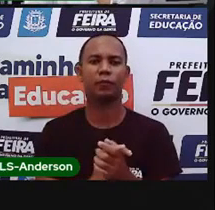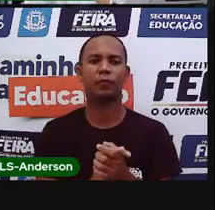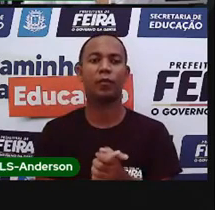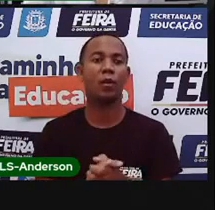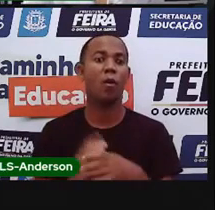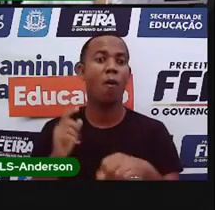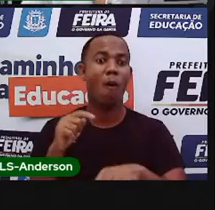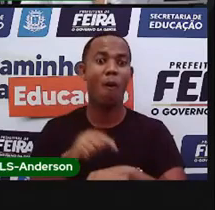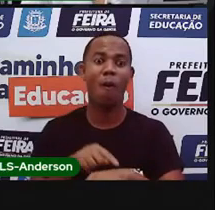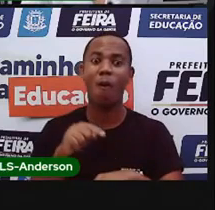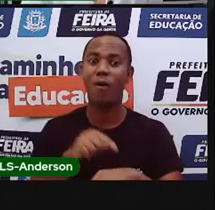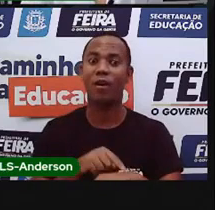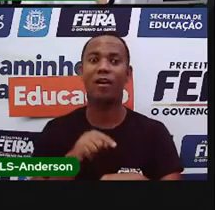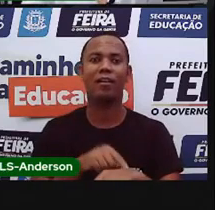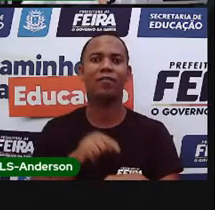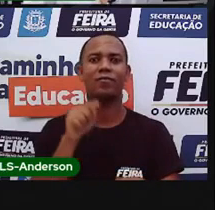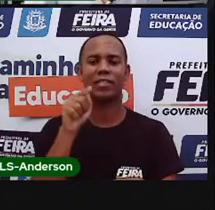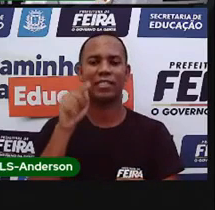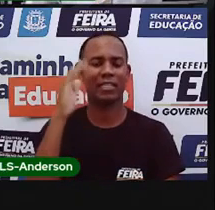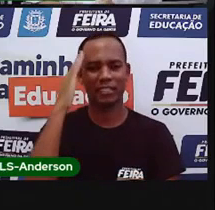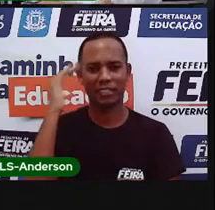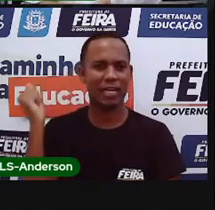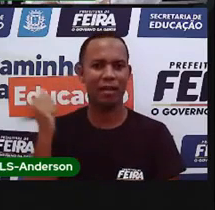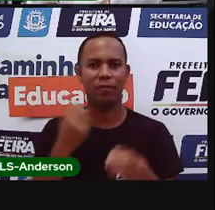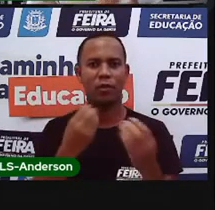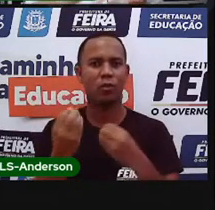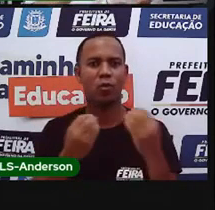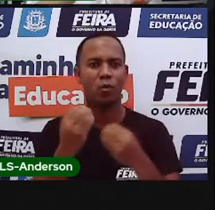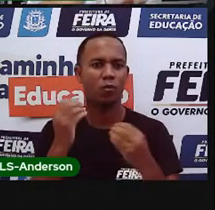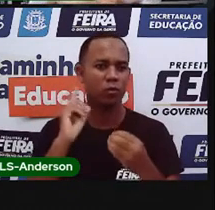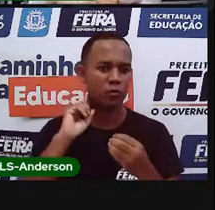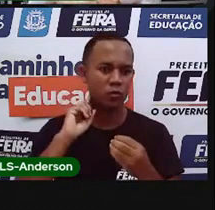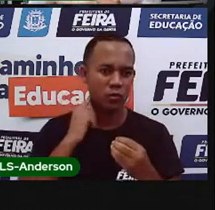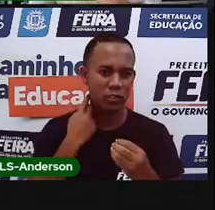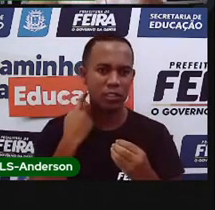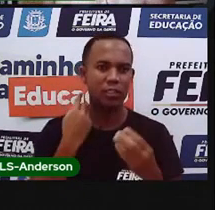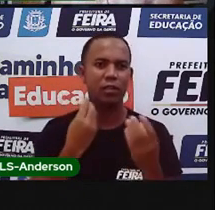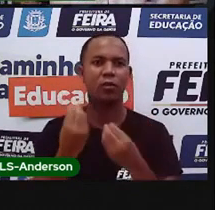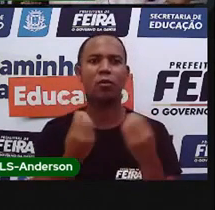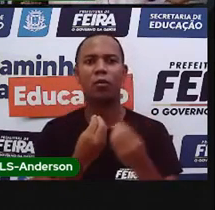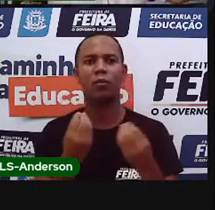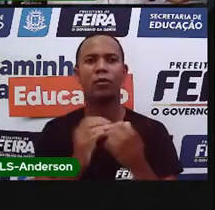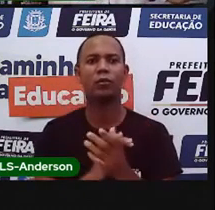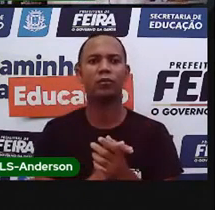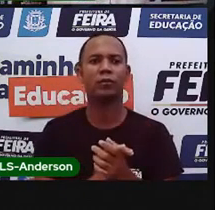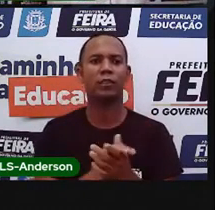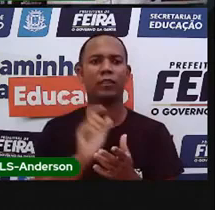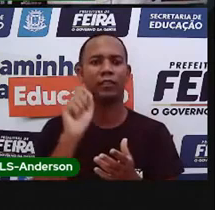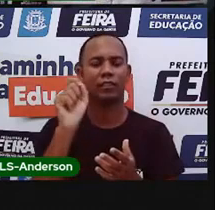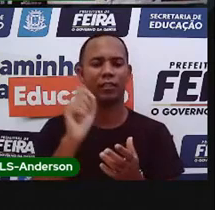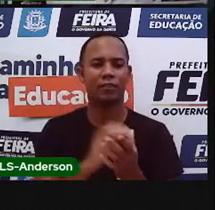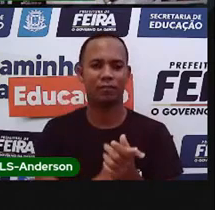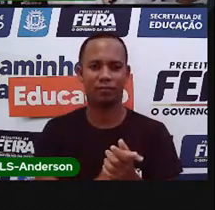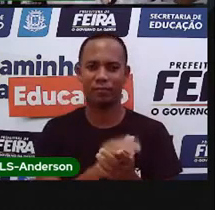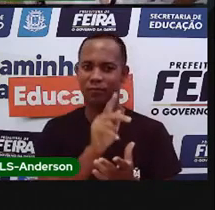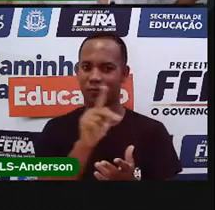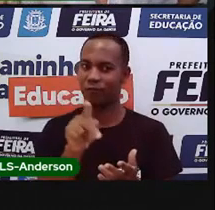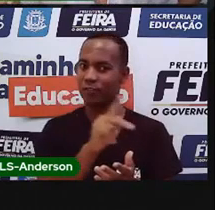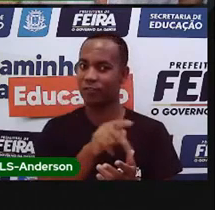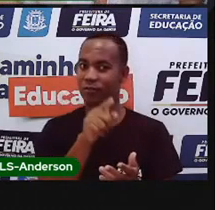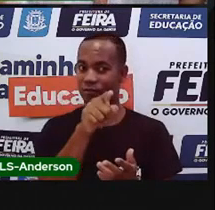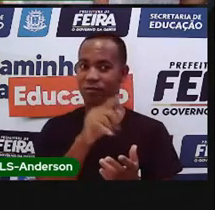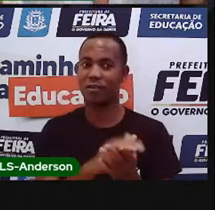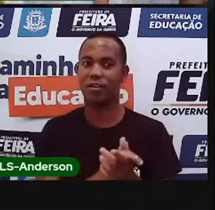atualizar o que você sabe sobre coleta de lixo. E quem é que vai atualizar vocês? Elzinha, a Pró Maria aqui vai